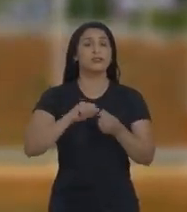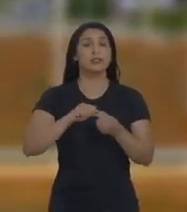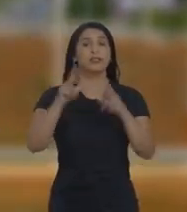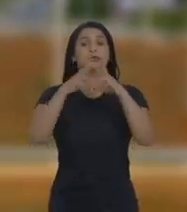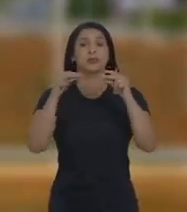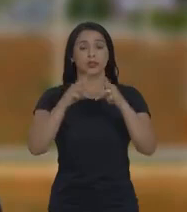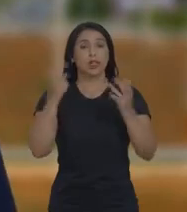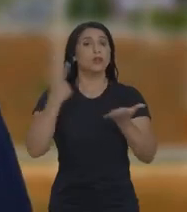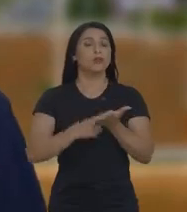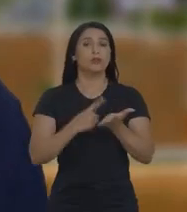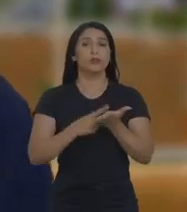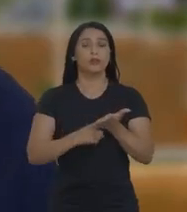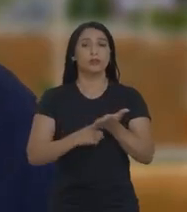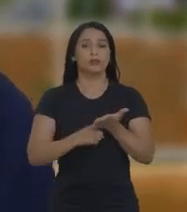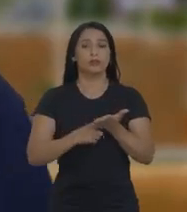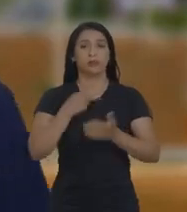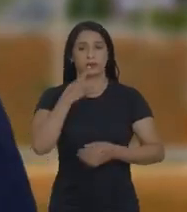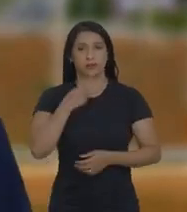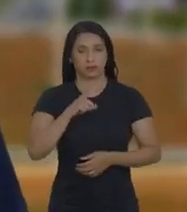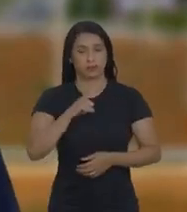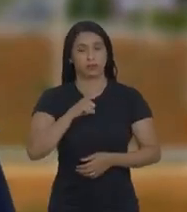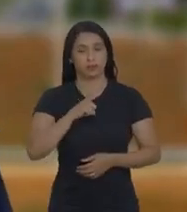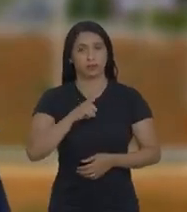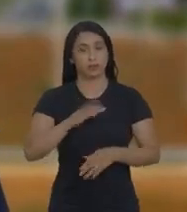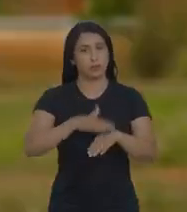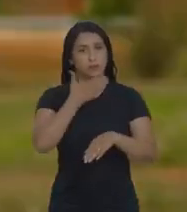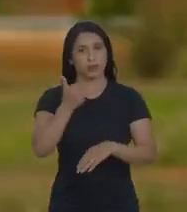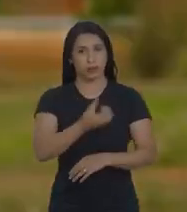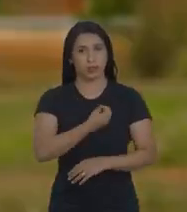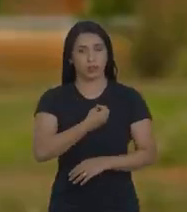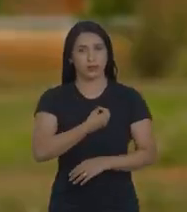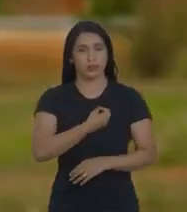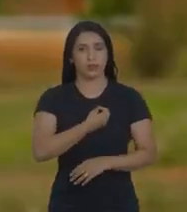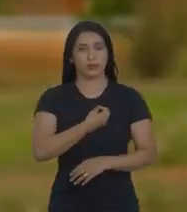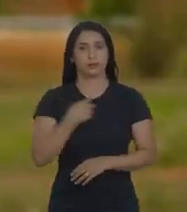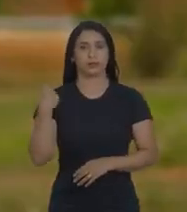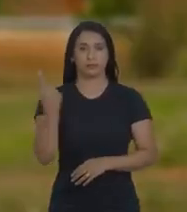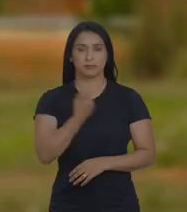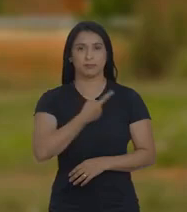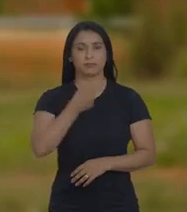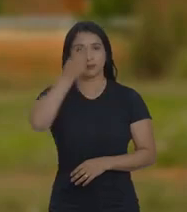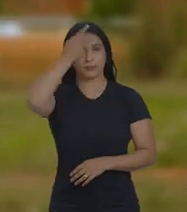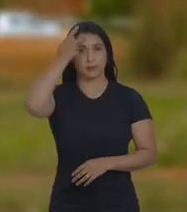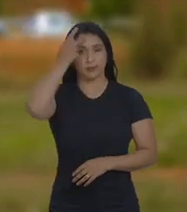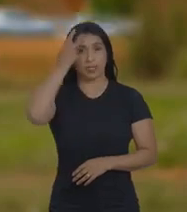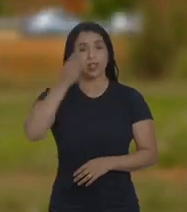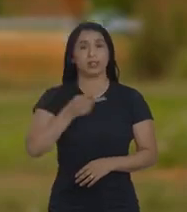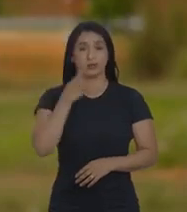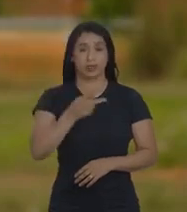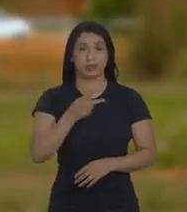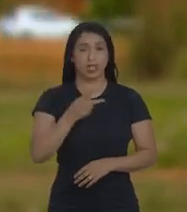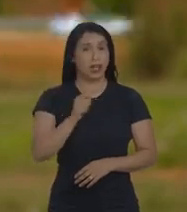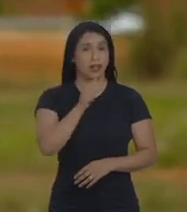Brasília e que compromissos assumem para melhorar a vida da nossa gente. Quero mais uma vez reconhecer que, se não fizemos